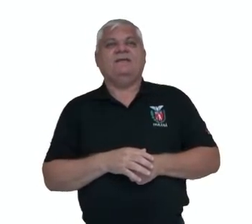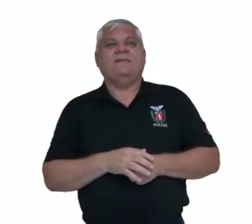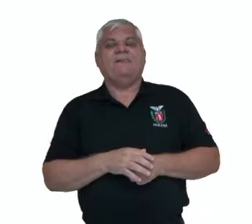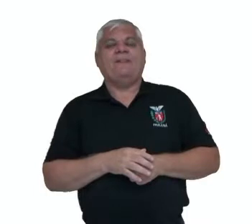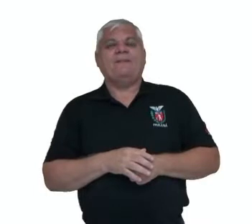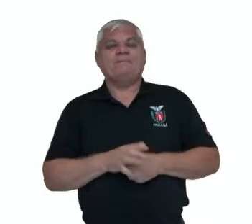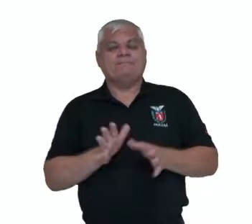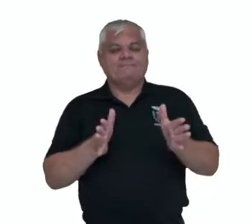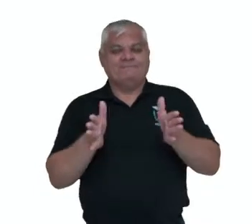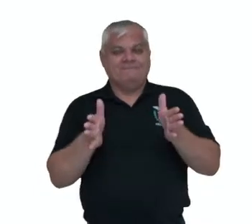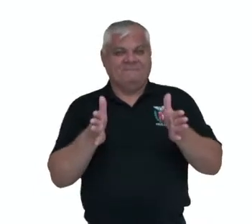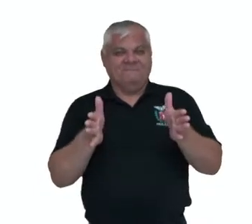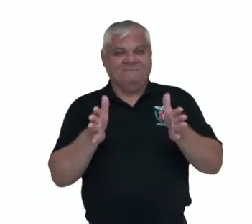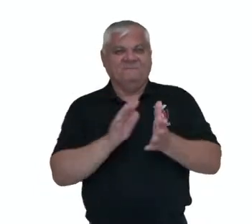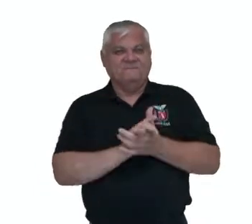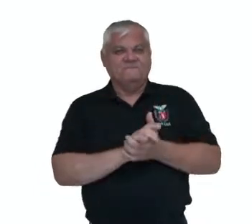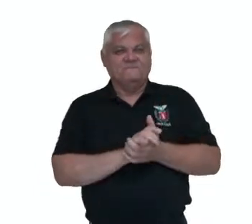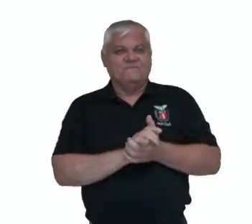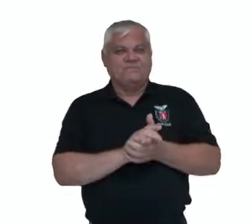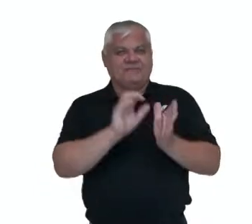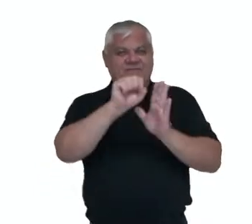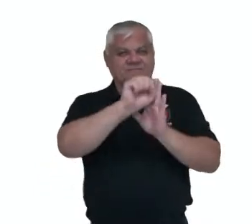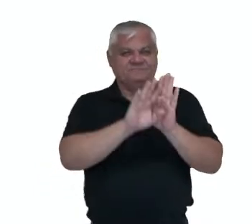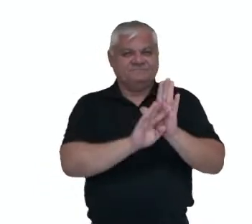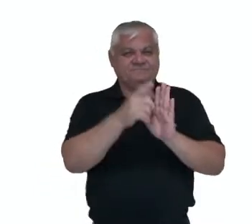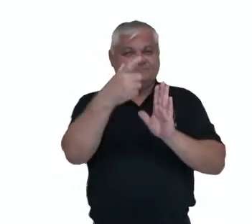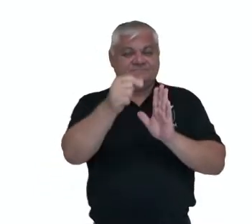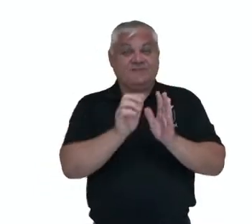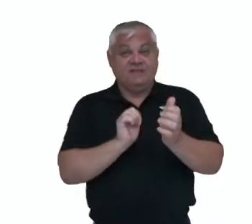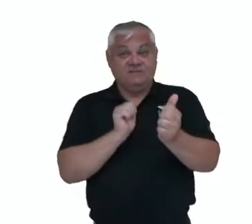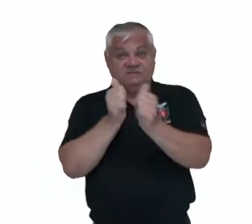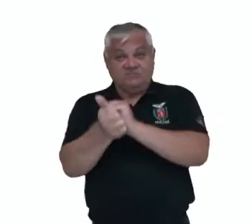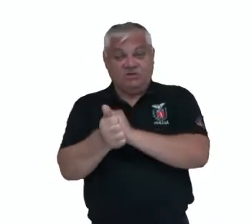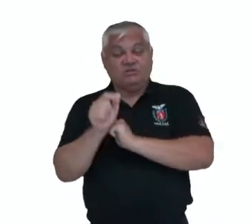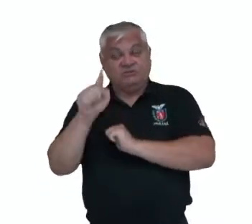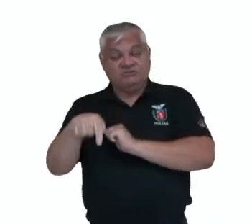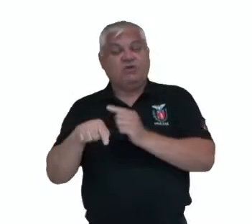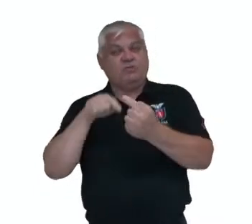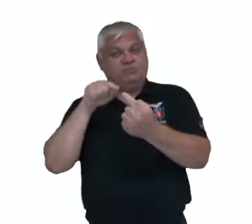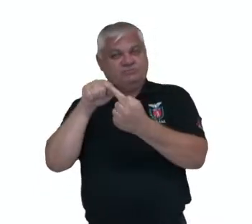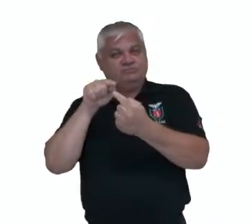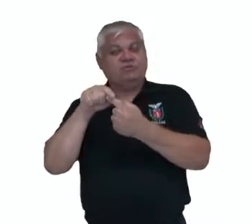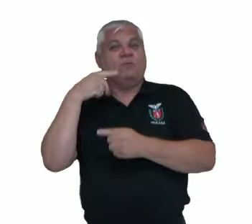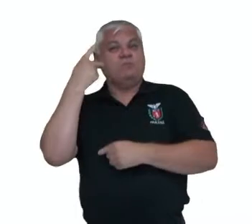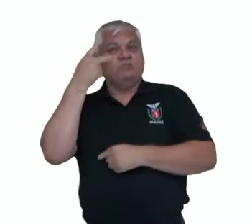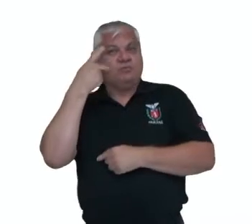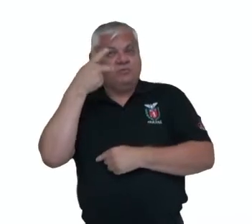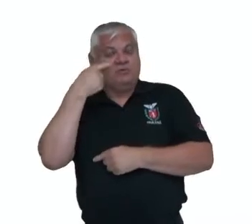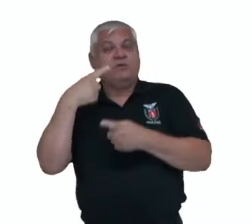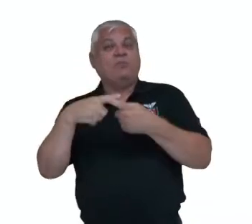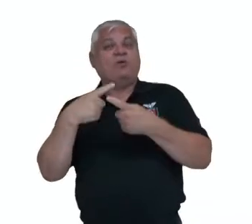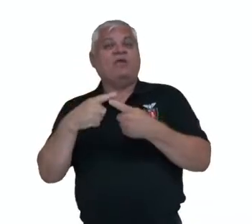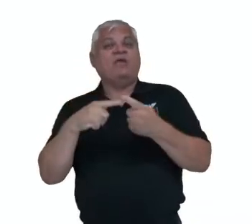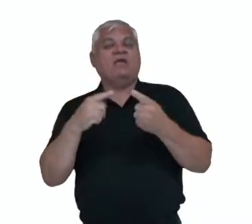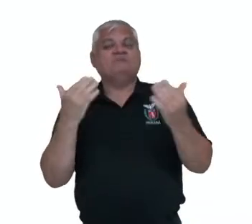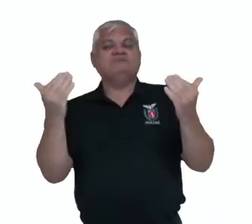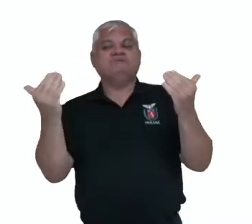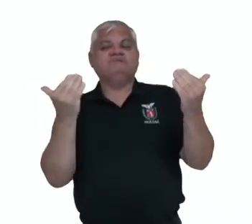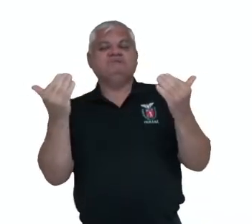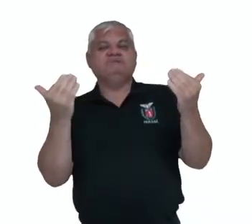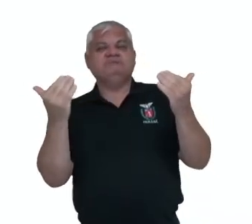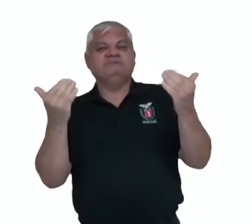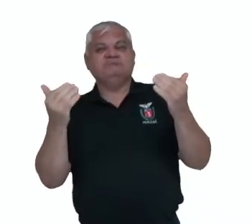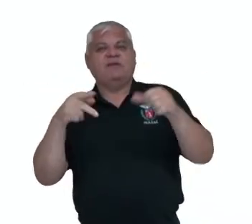Então, nesse período de transição, o esporte tomou a importância de âmbito político devido a sua capacidade de comparação de